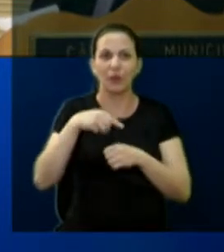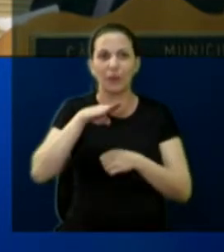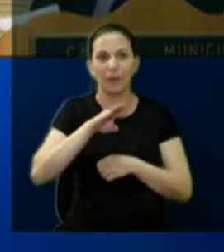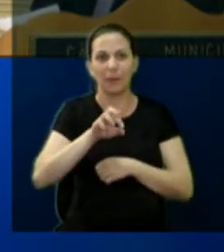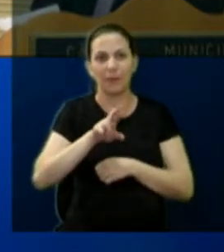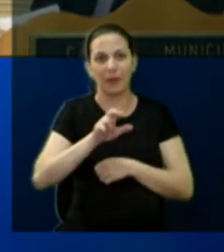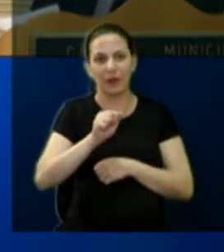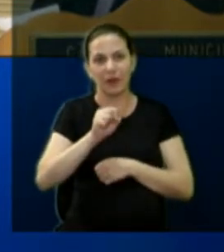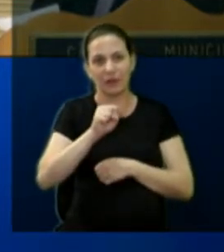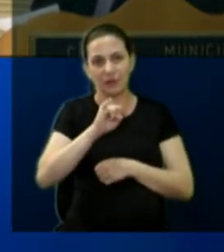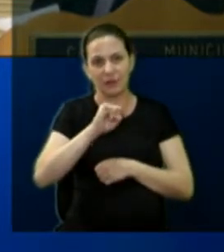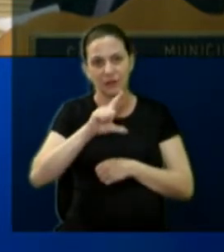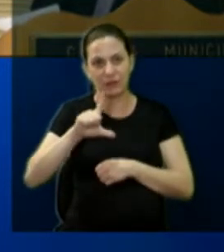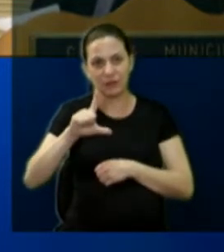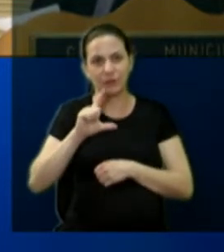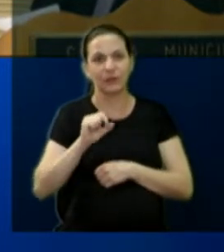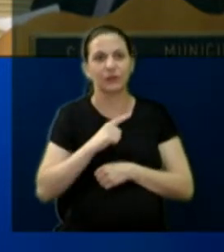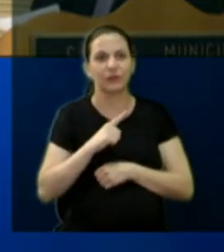Pode passar.